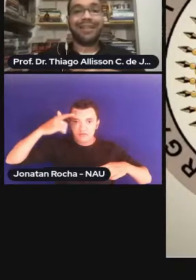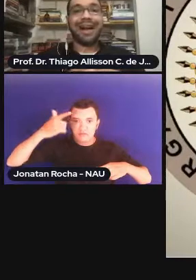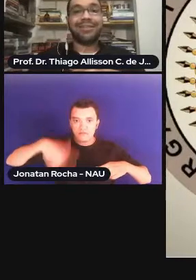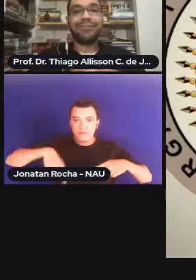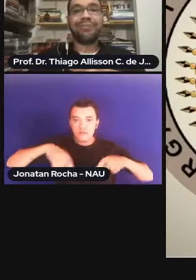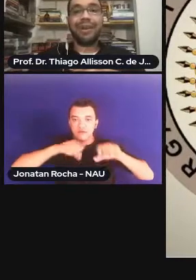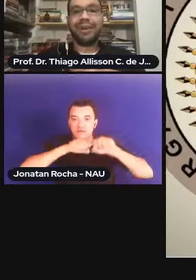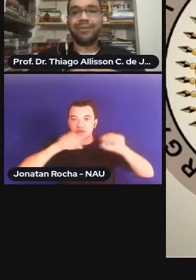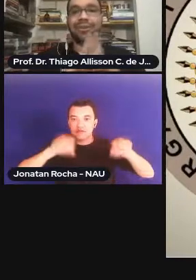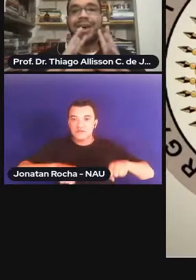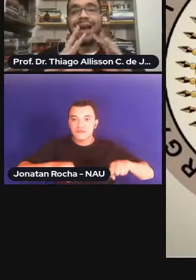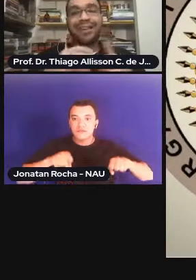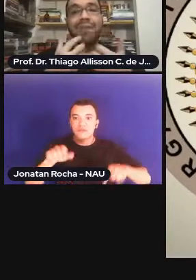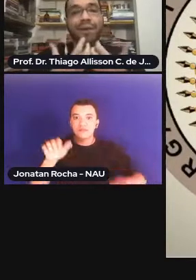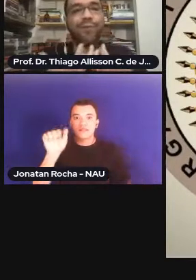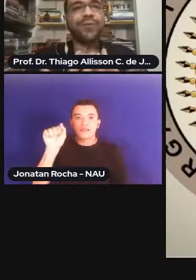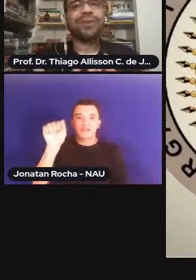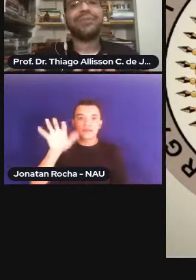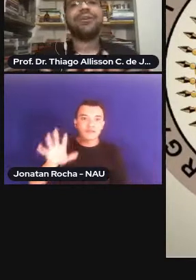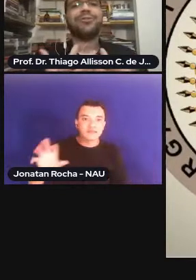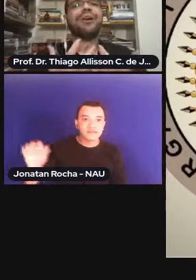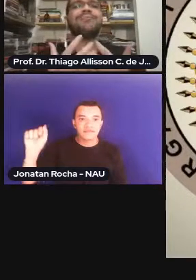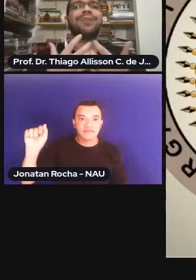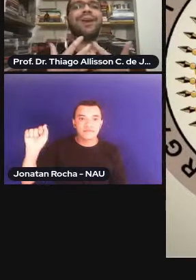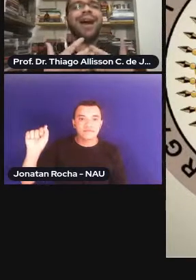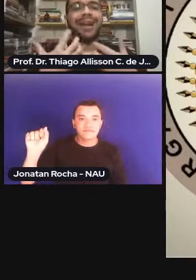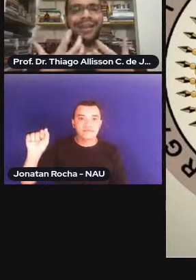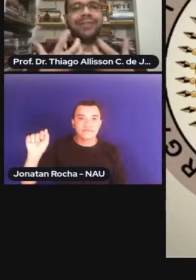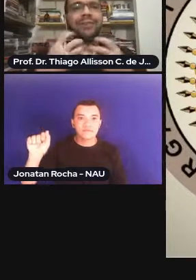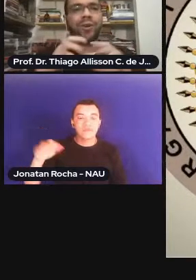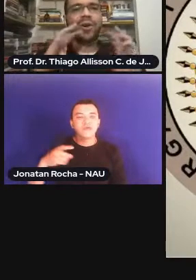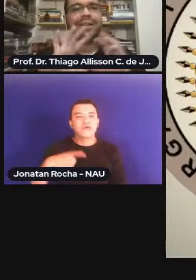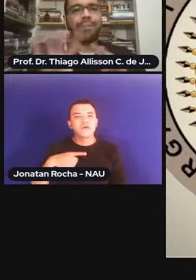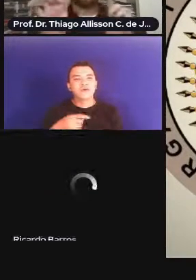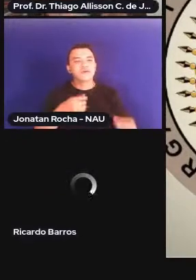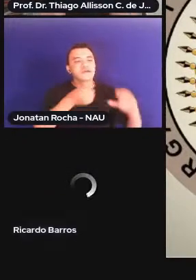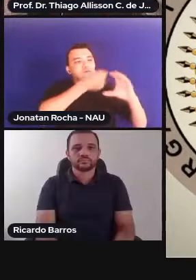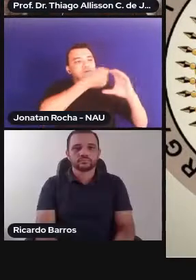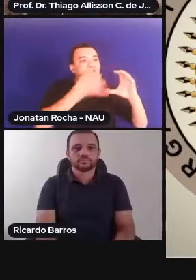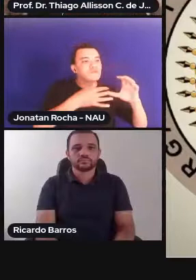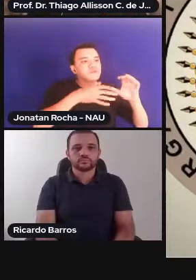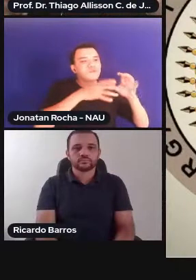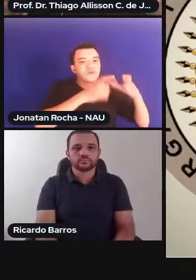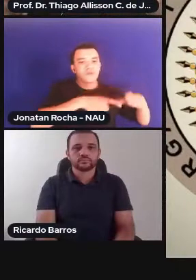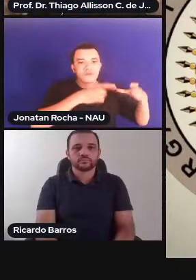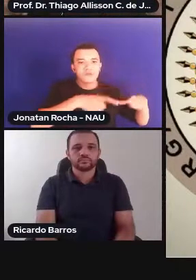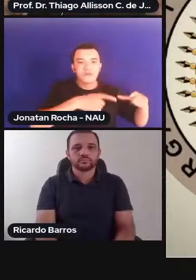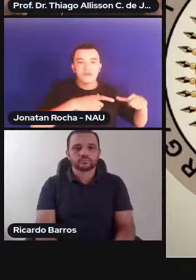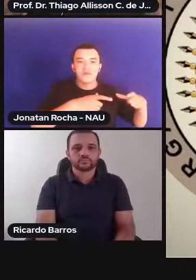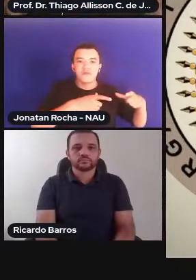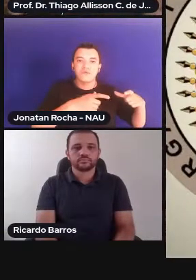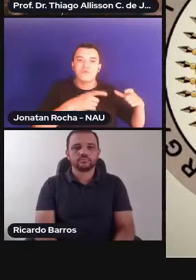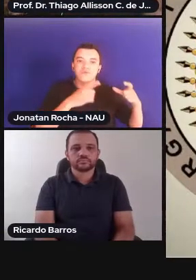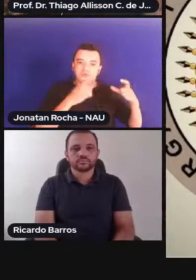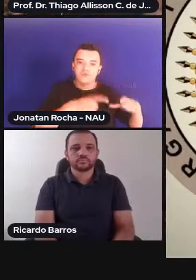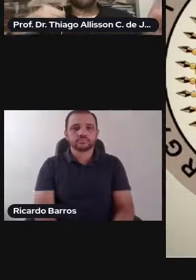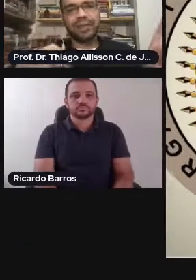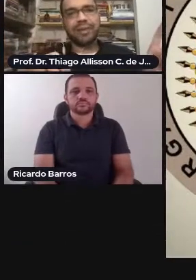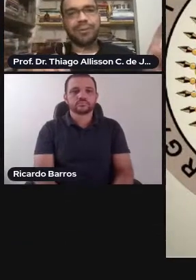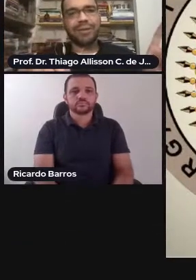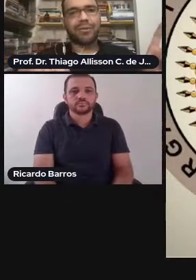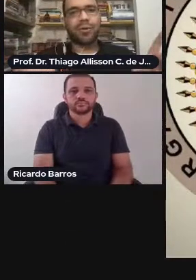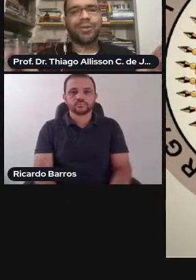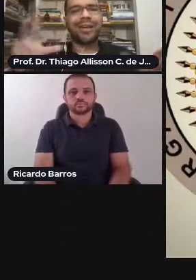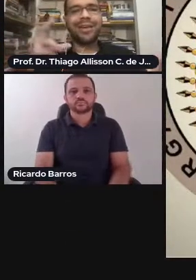asiático. Queridos, aqui é uma configuração regional. Aqui se coloca na pauta o glocal. Aqui se traz,